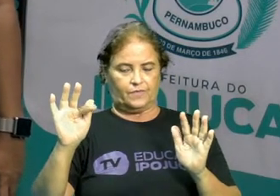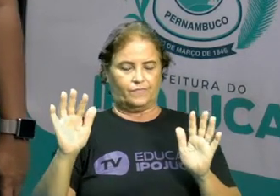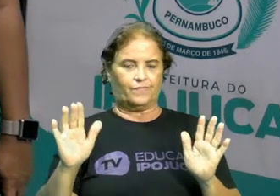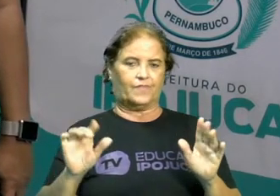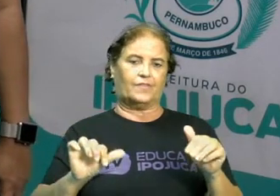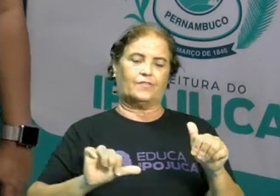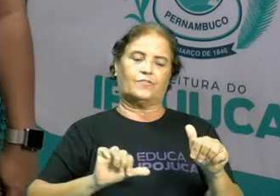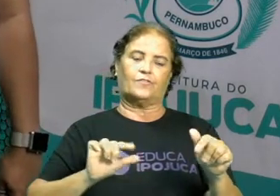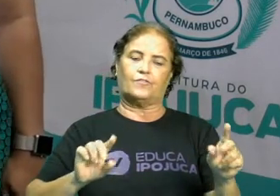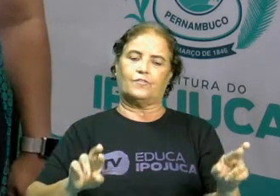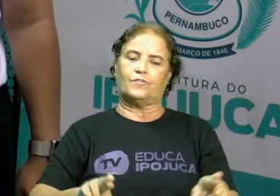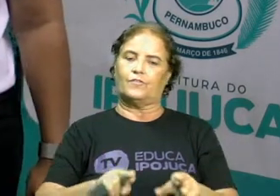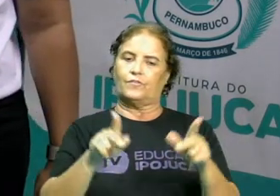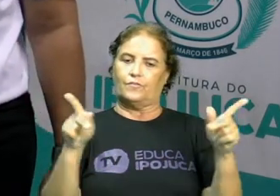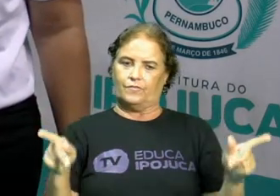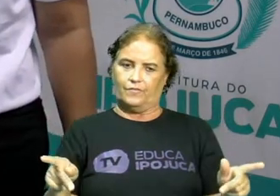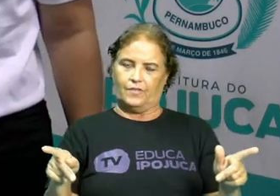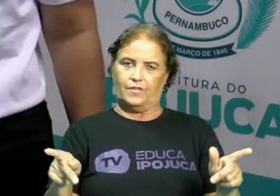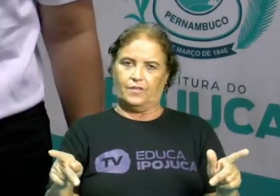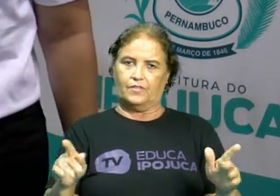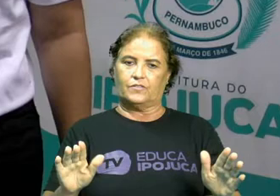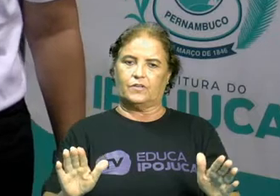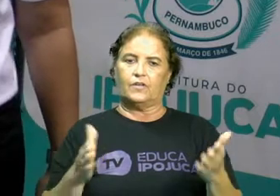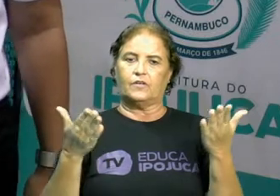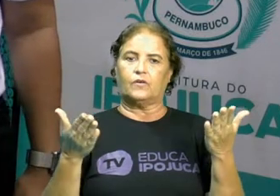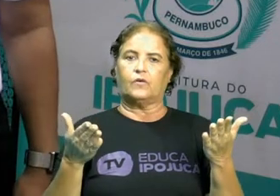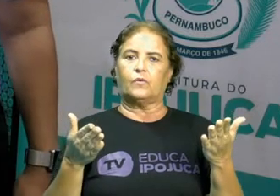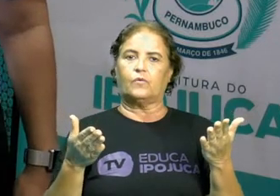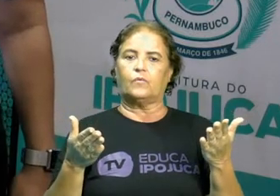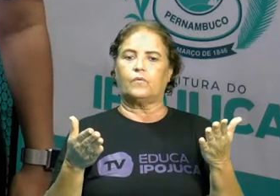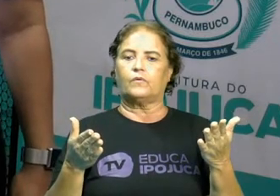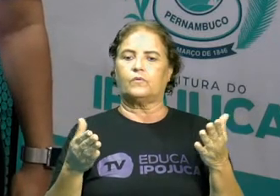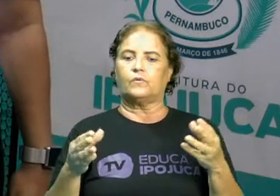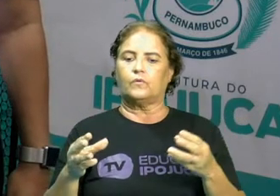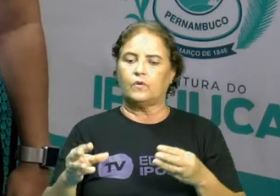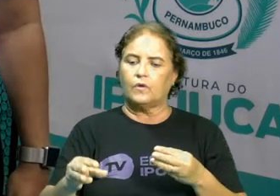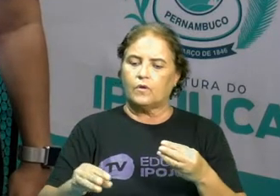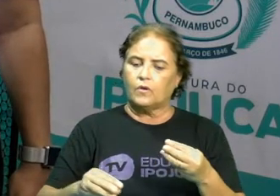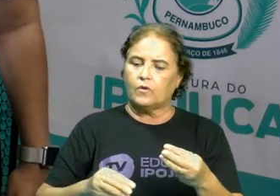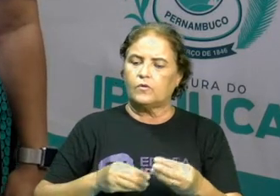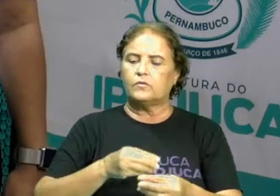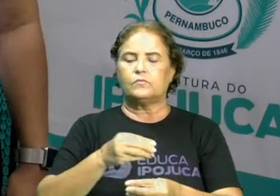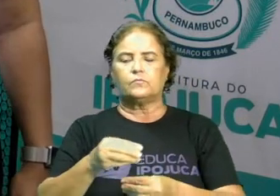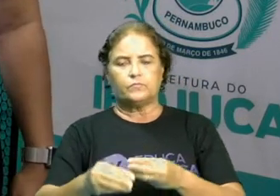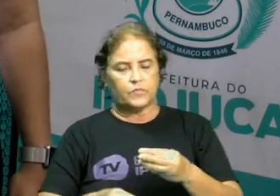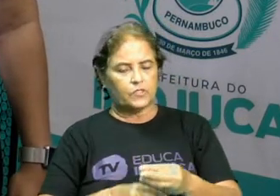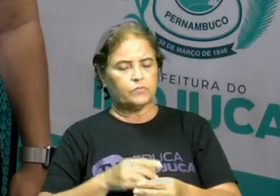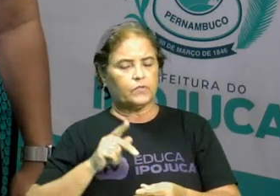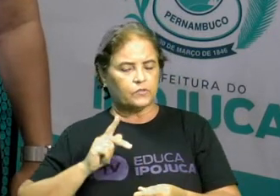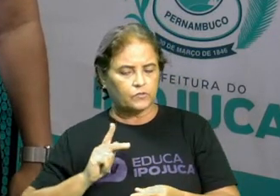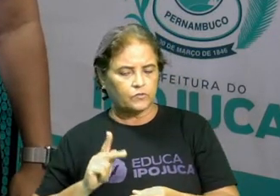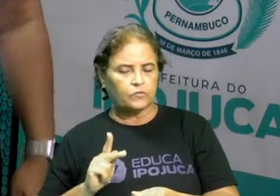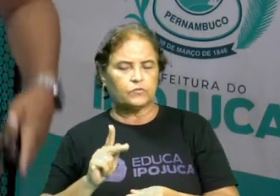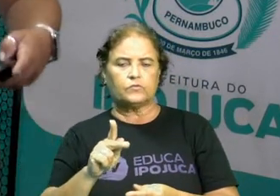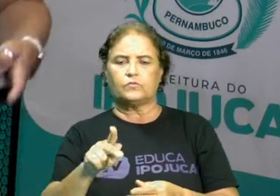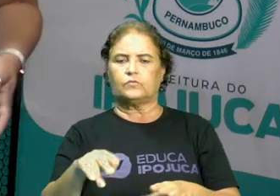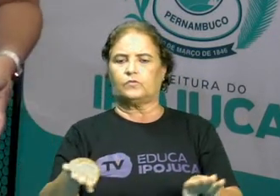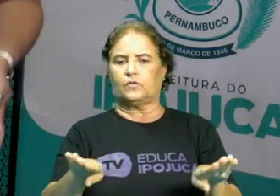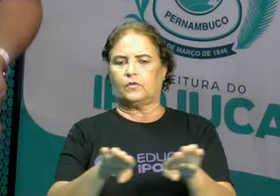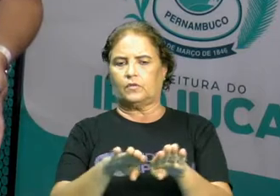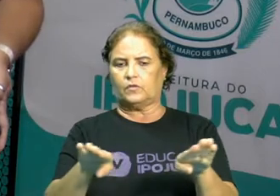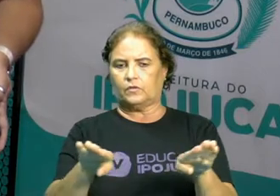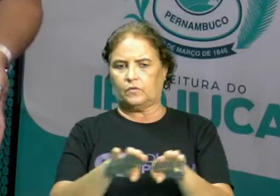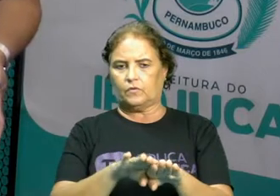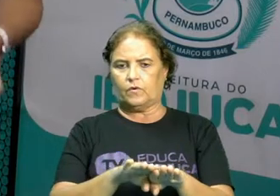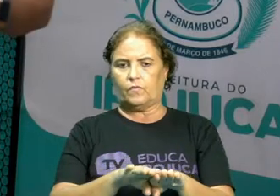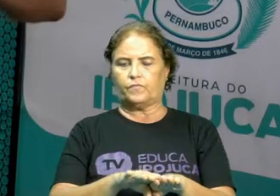quando eu mexo em alguma coisa, mas ela continua do mesmo jeito. Por exemplo, se